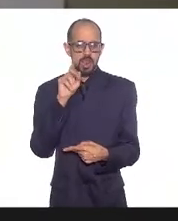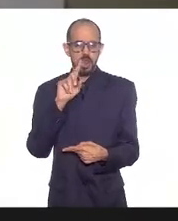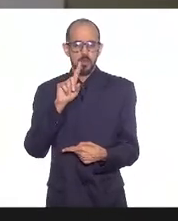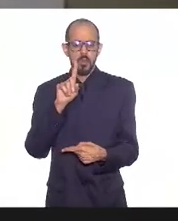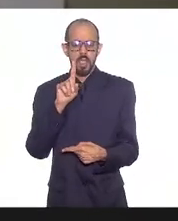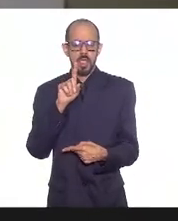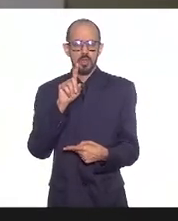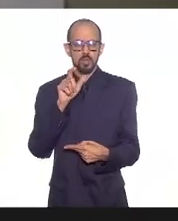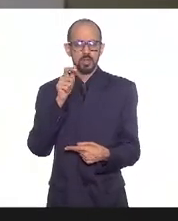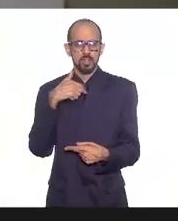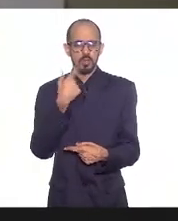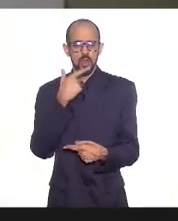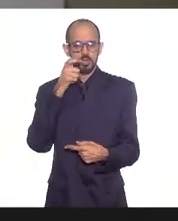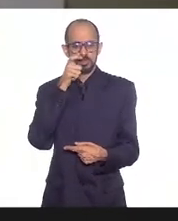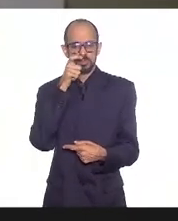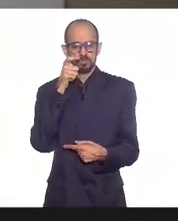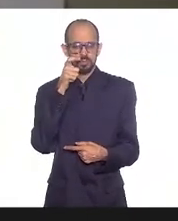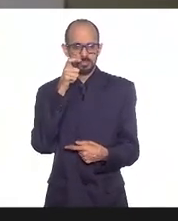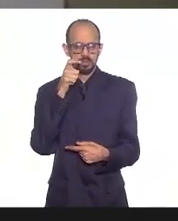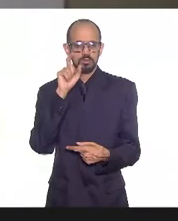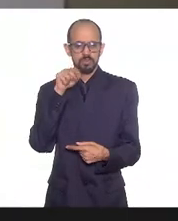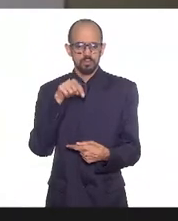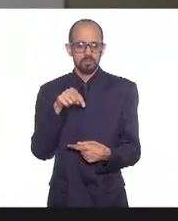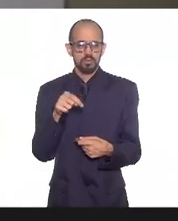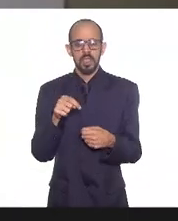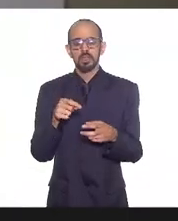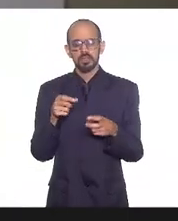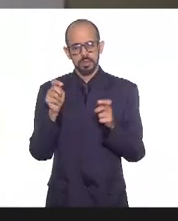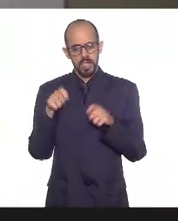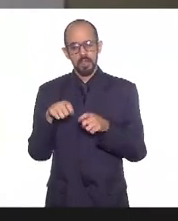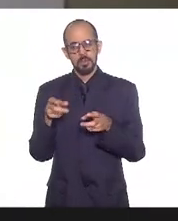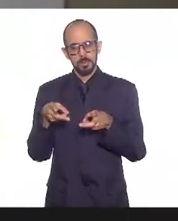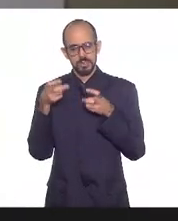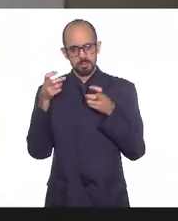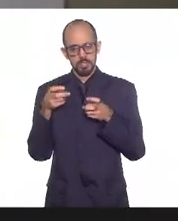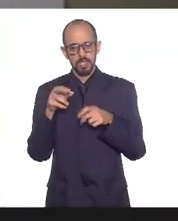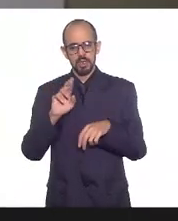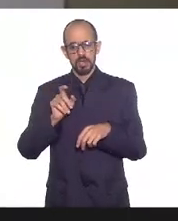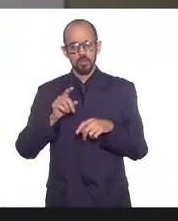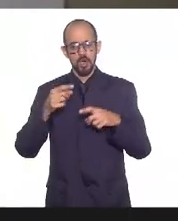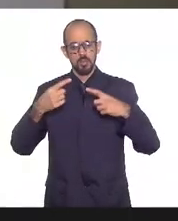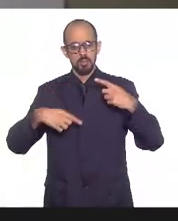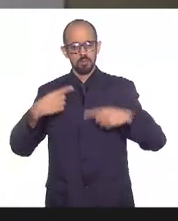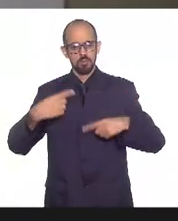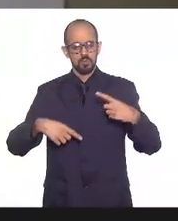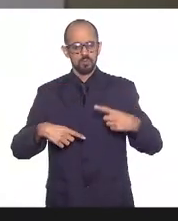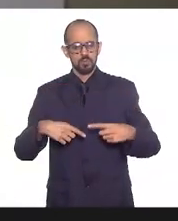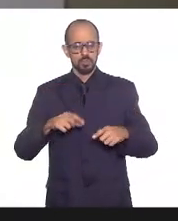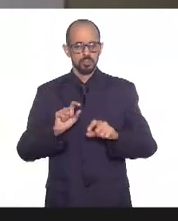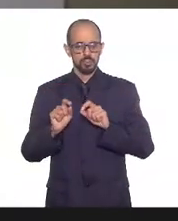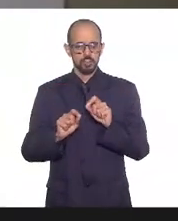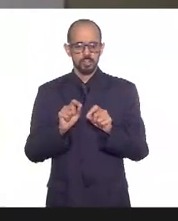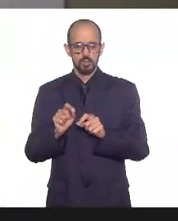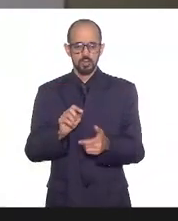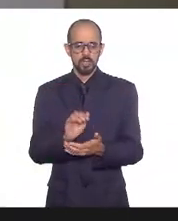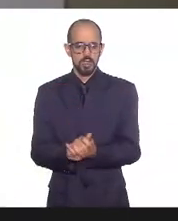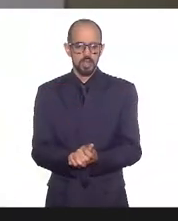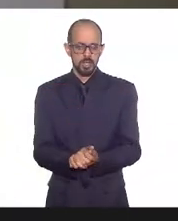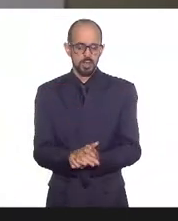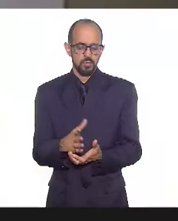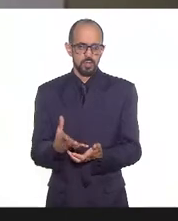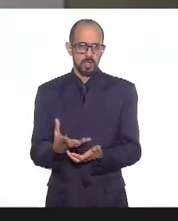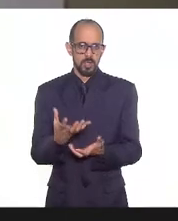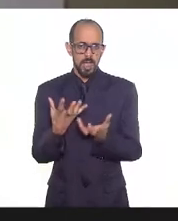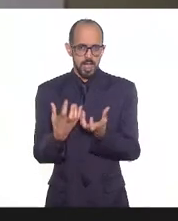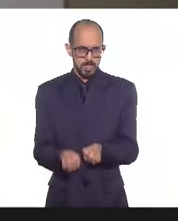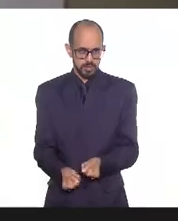deseja todo mundo sabe isso isso é um fato público é notório não foi uma política né é adotada pelo